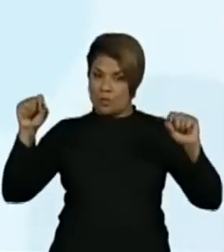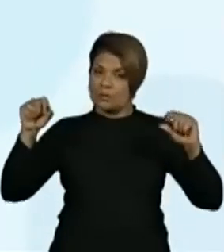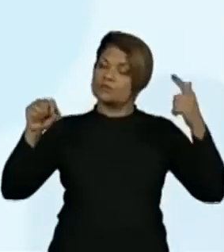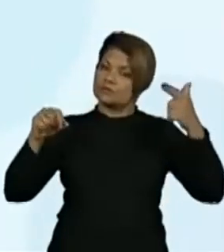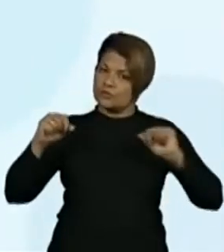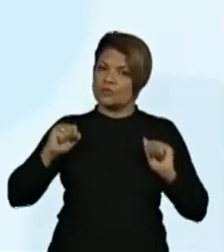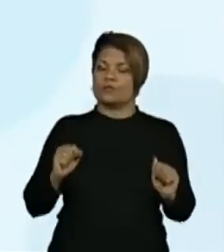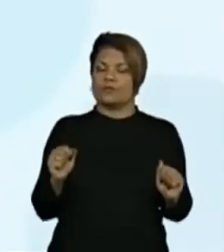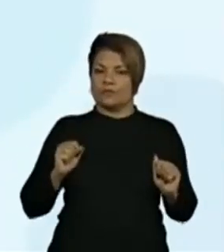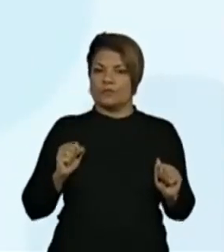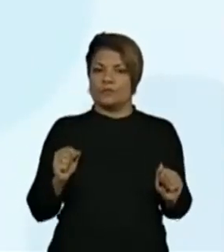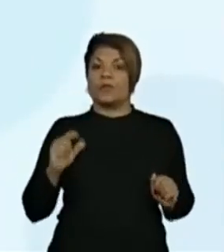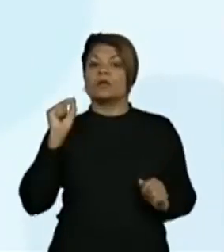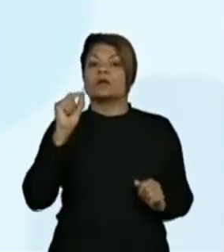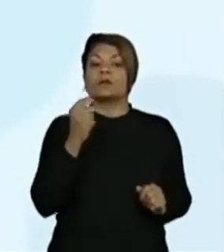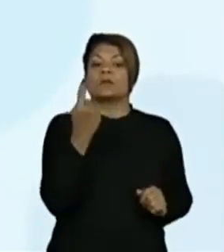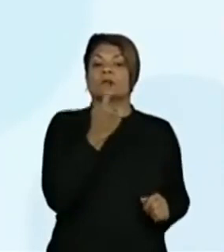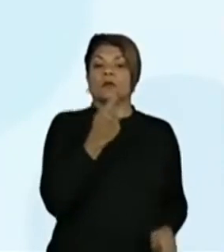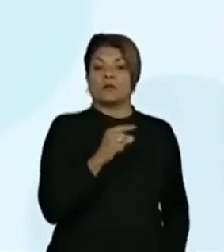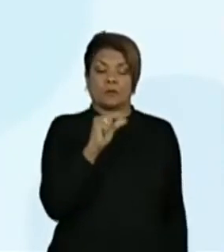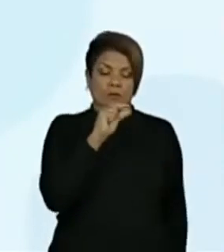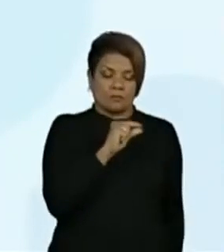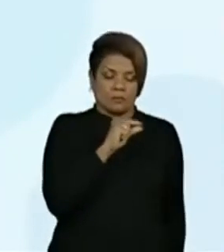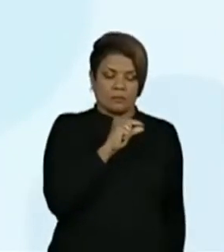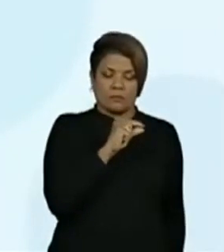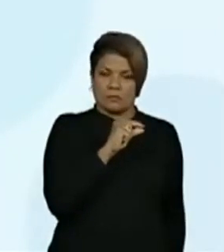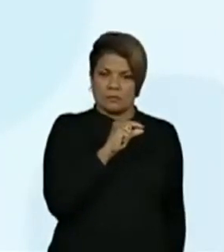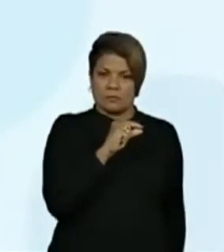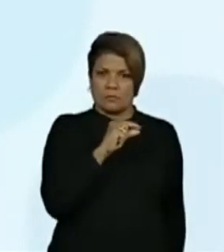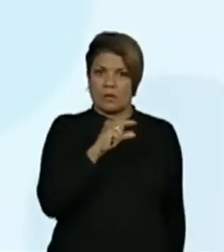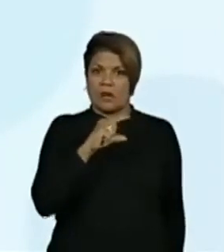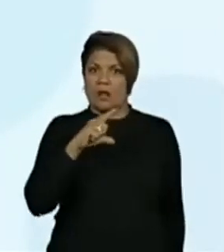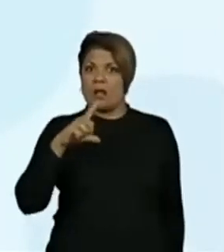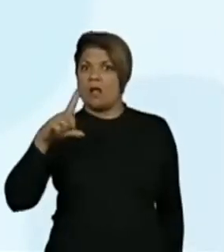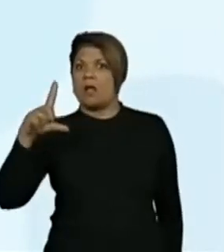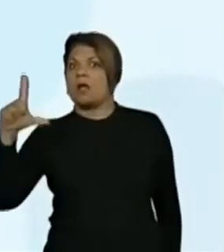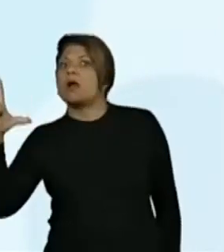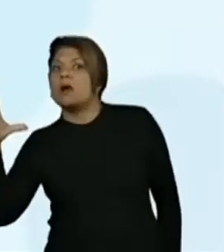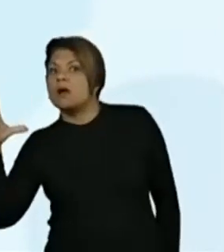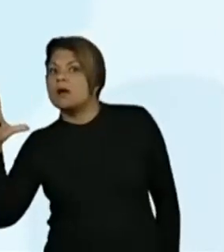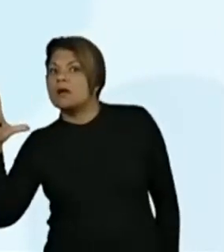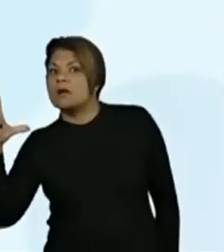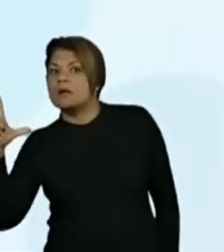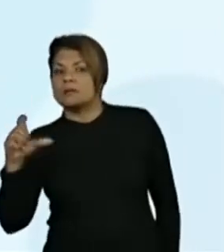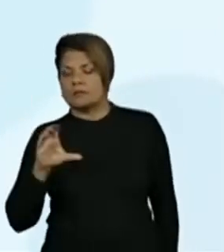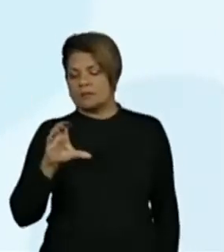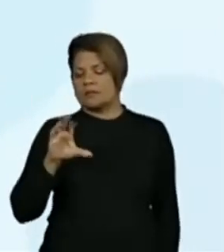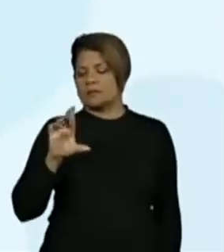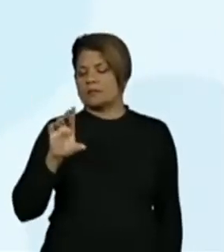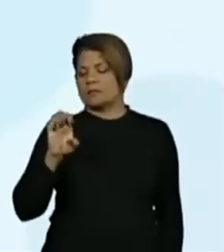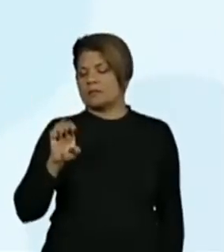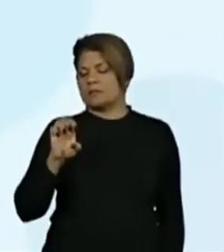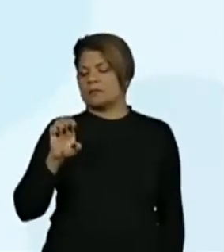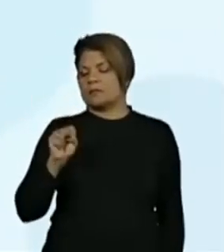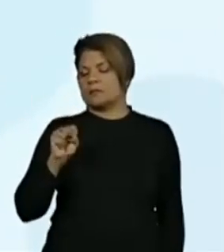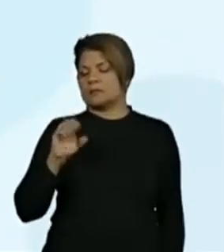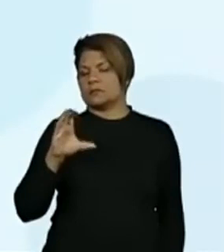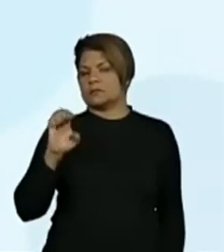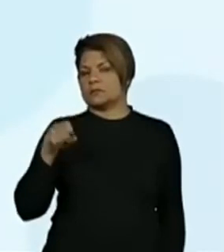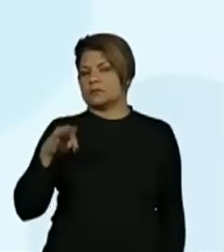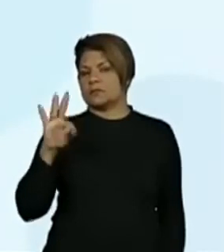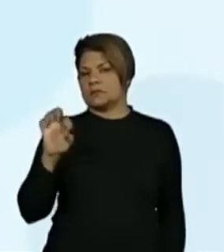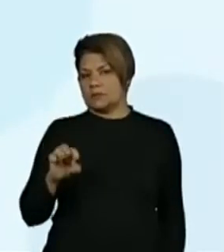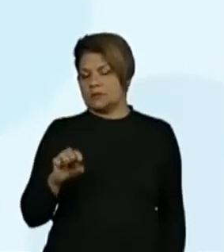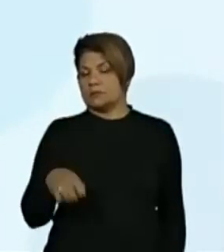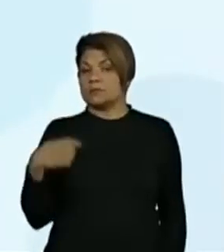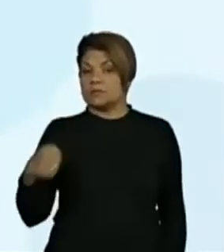recordar. Então, em ordem crescente. Se é em ordem crescente, eu vou pensar inicialmente no número maior